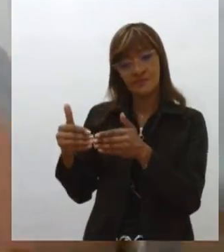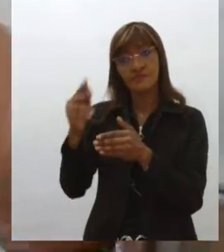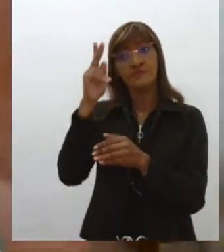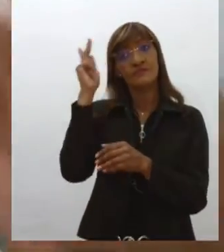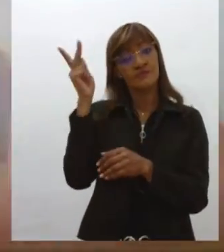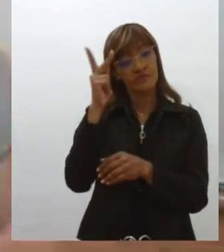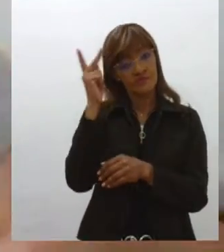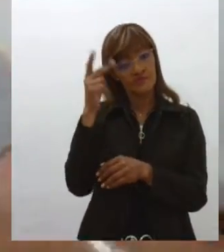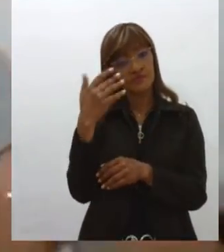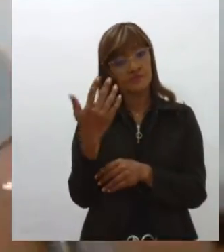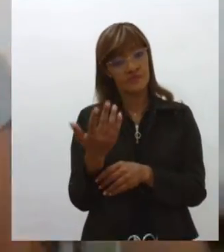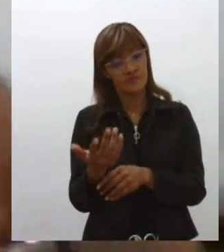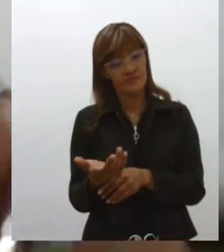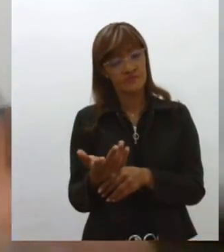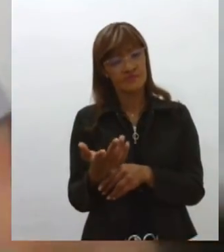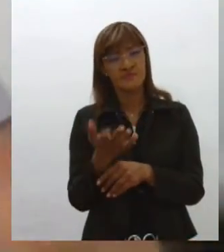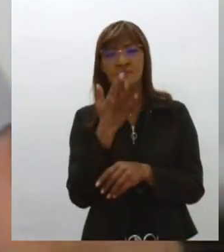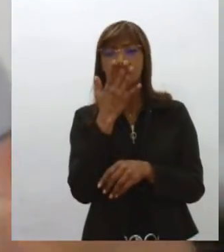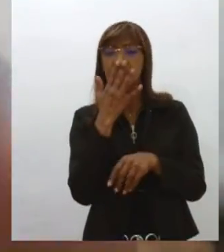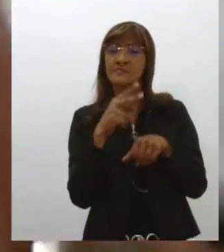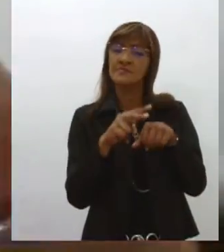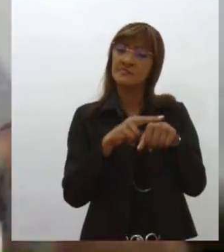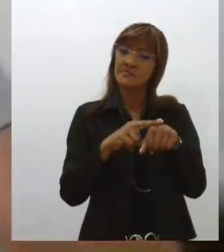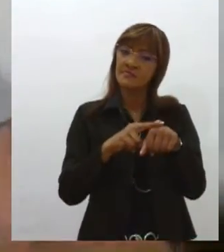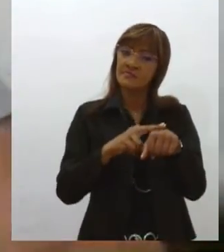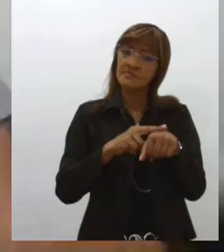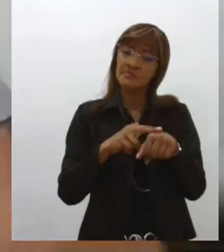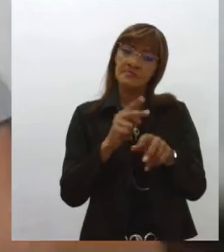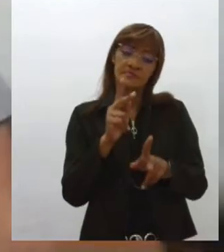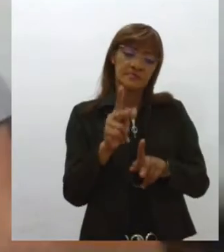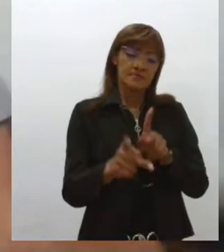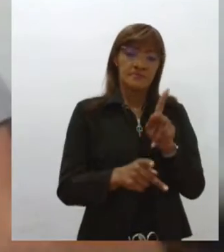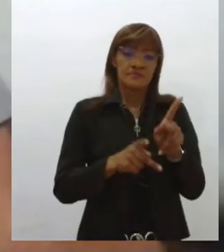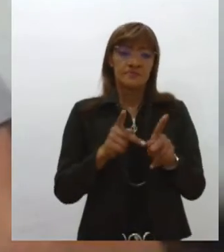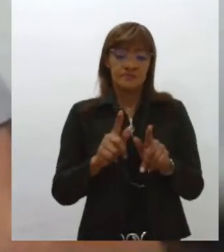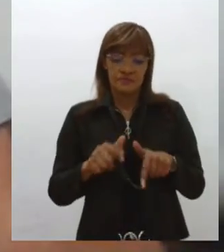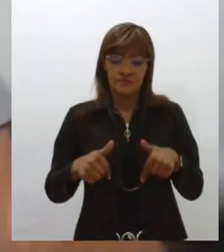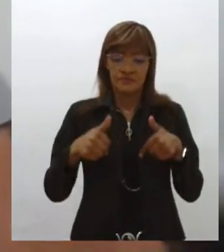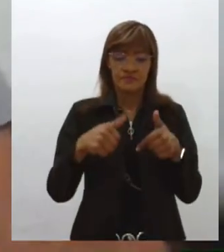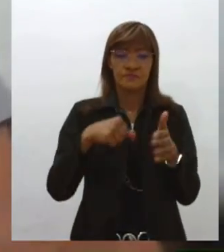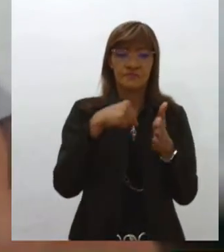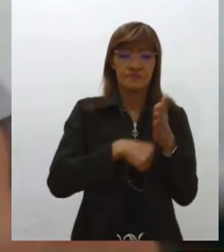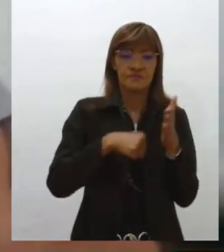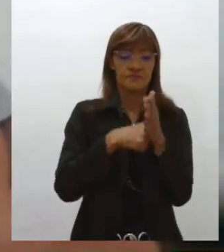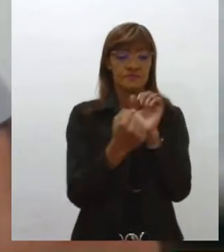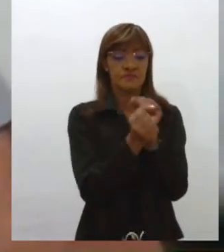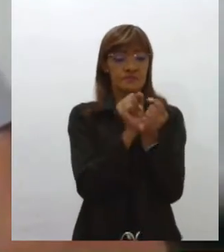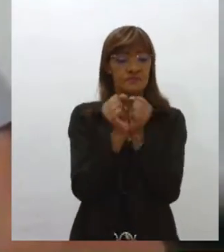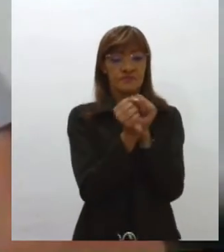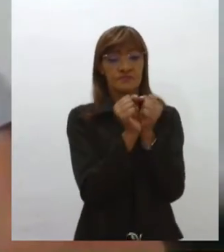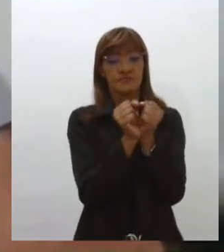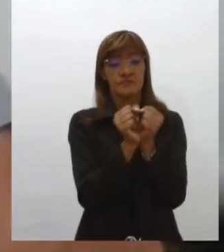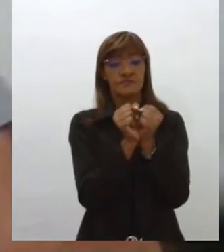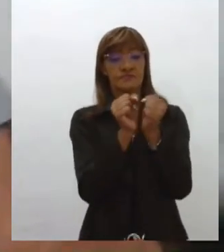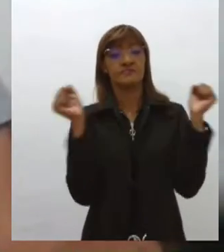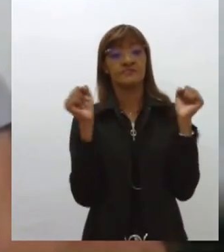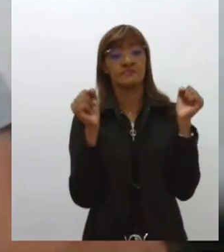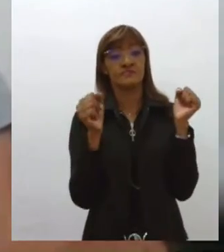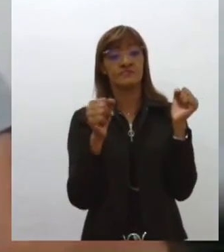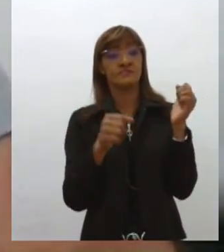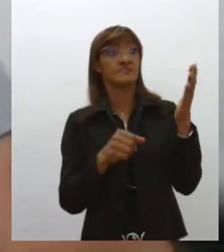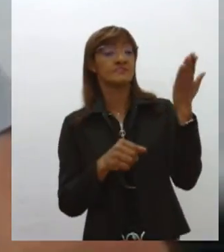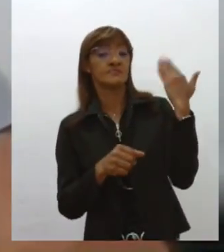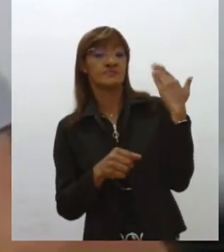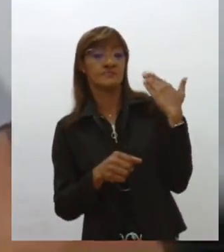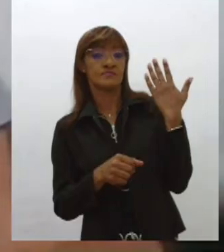verde faz menção aos povos portugueses que lutaram pela libertação de Portugal. Lá, quando existia o domínio dos mouros,